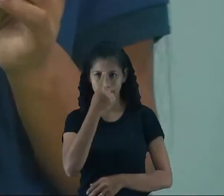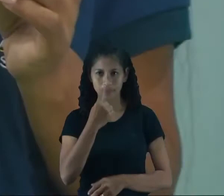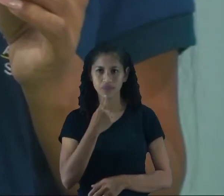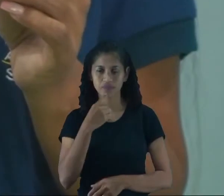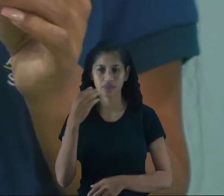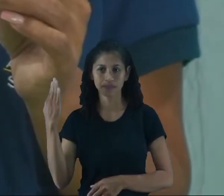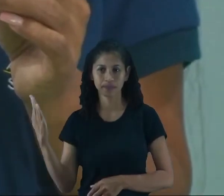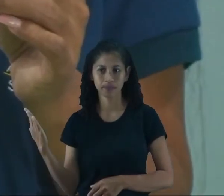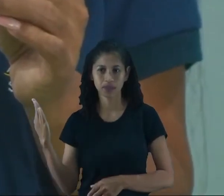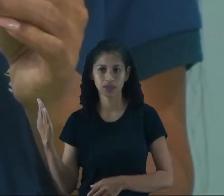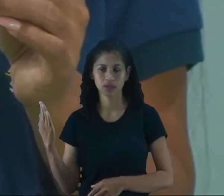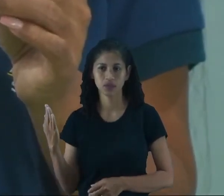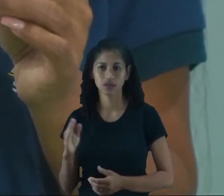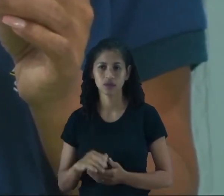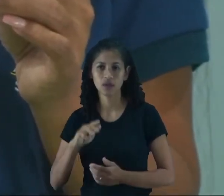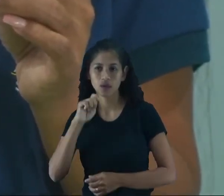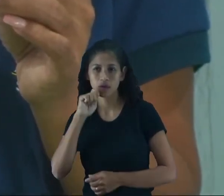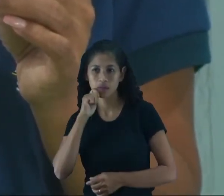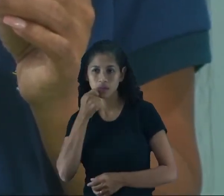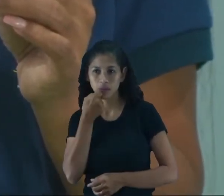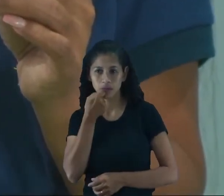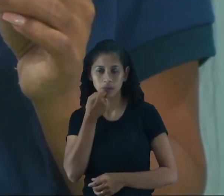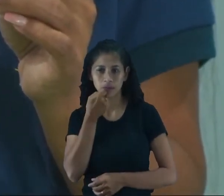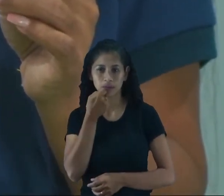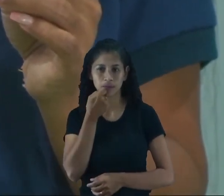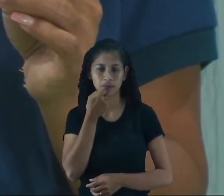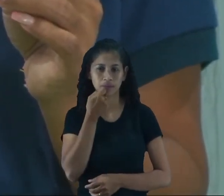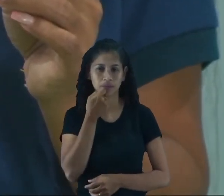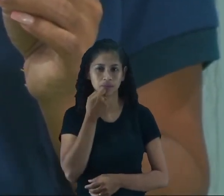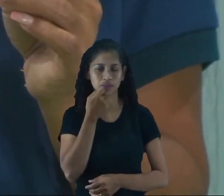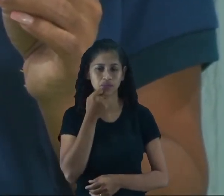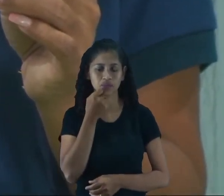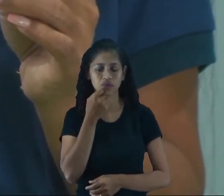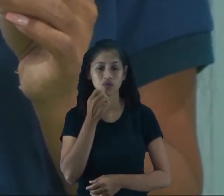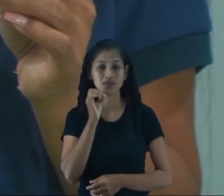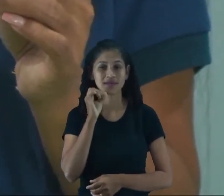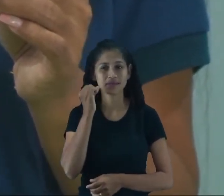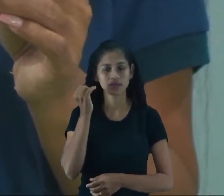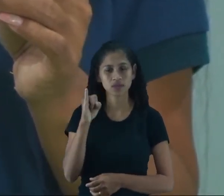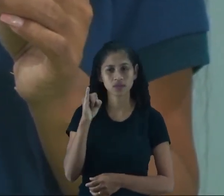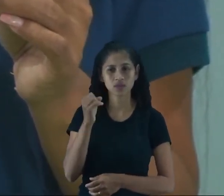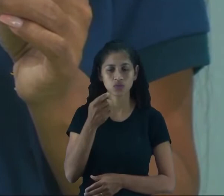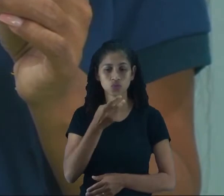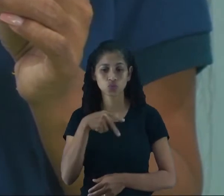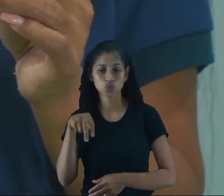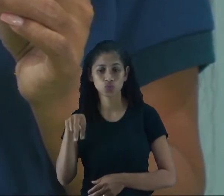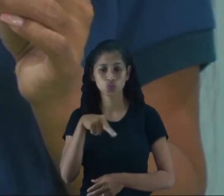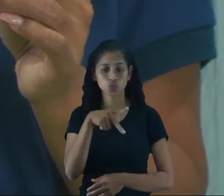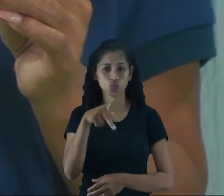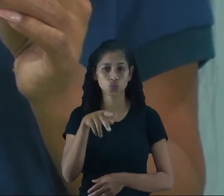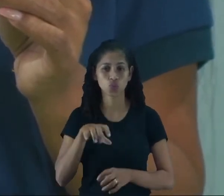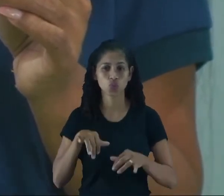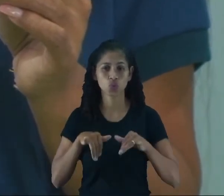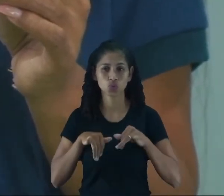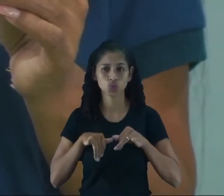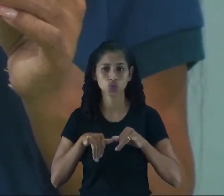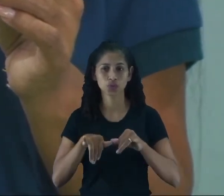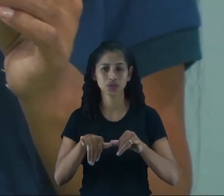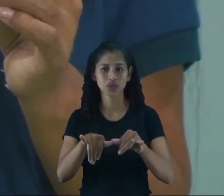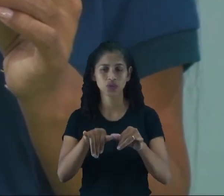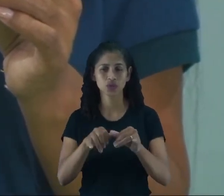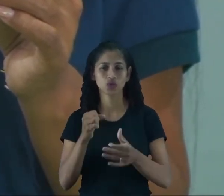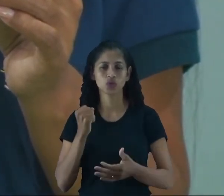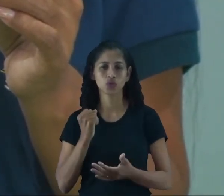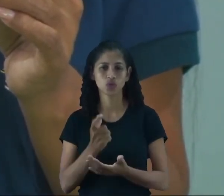Aqui nós temos alguns pães. Se você for no mercado comprar pão, você vai